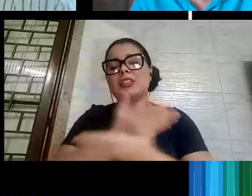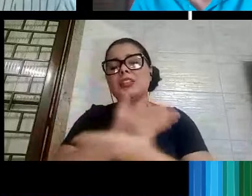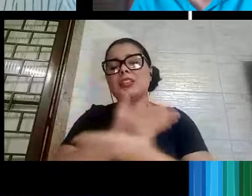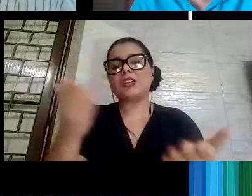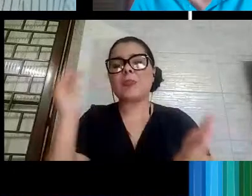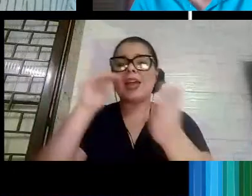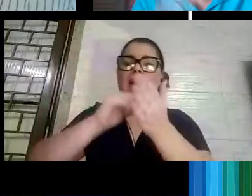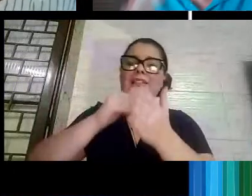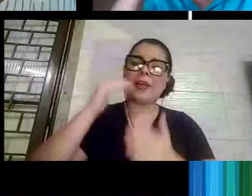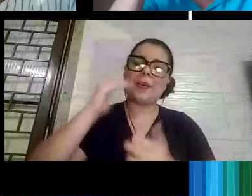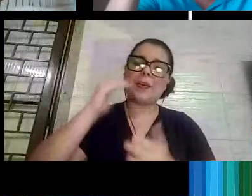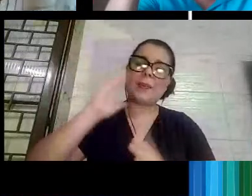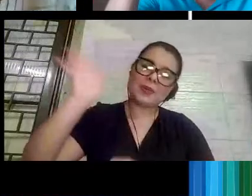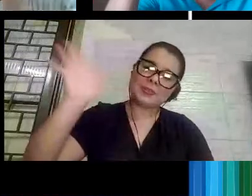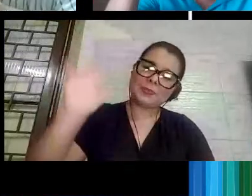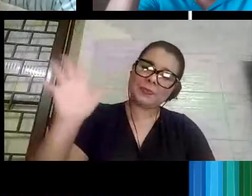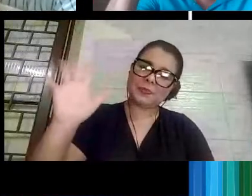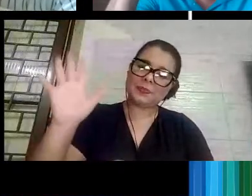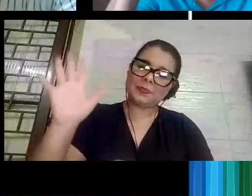próxima. Tchau, tchau, galera.